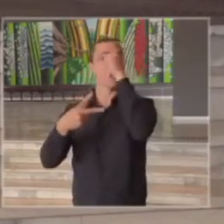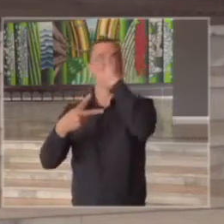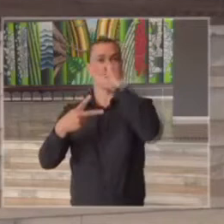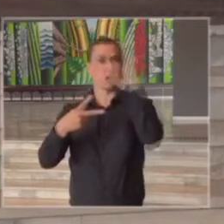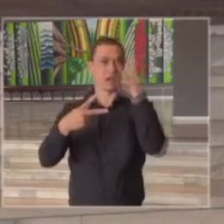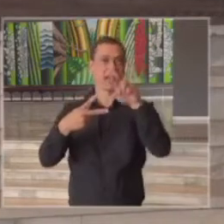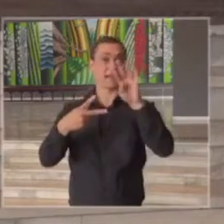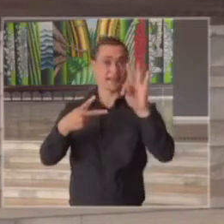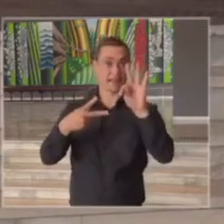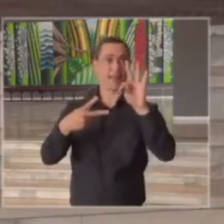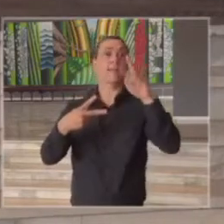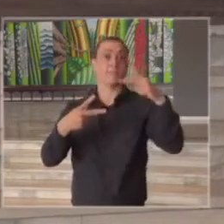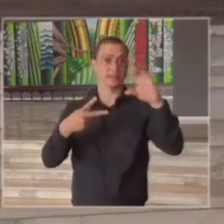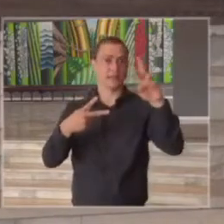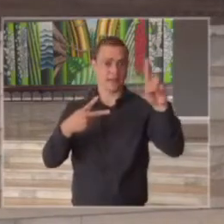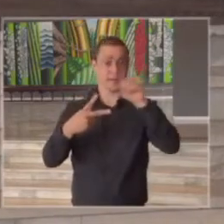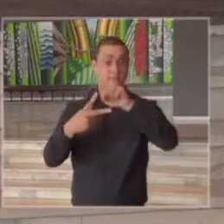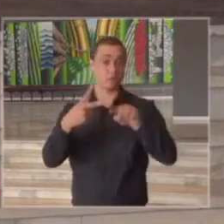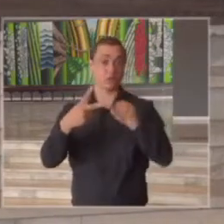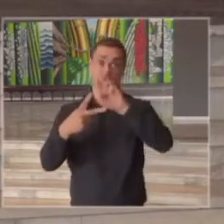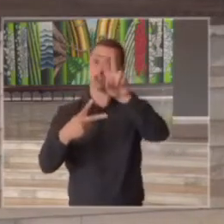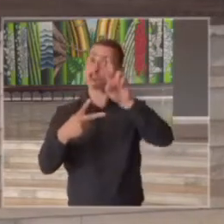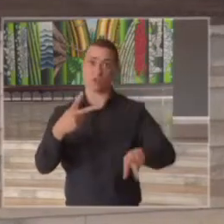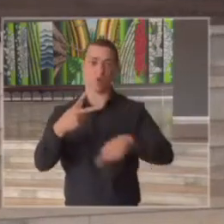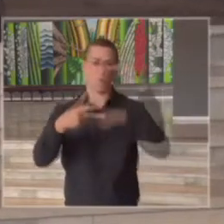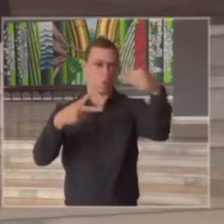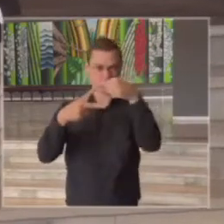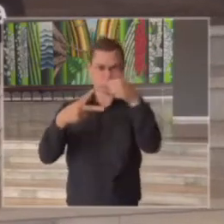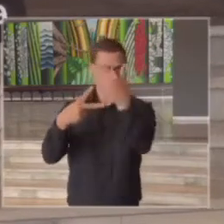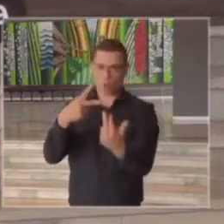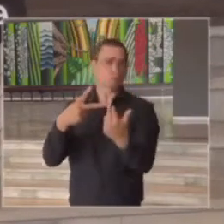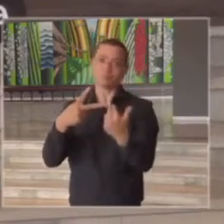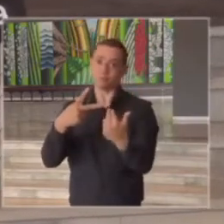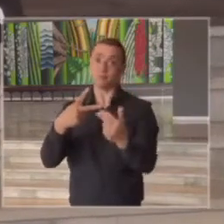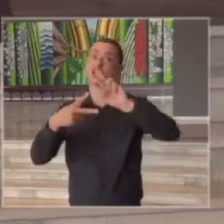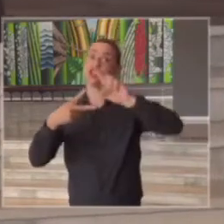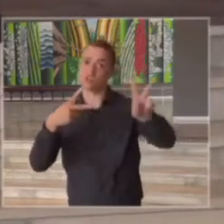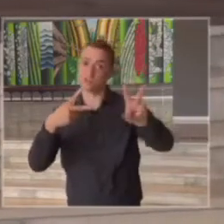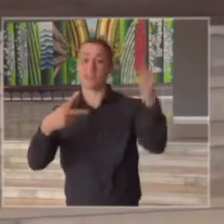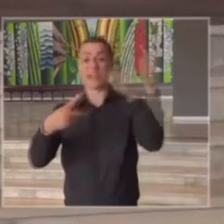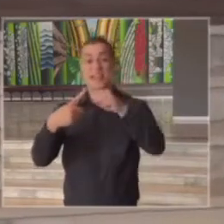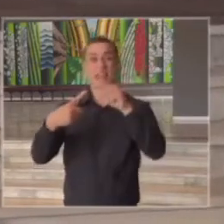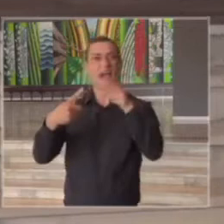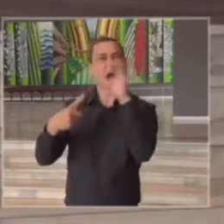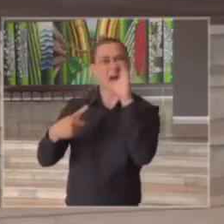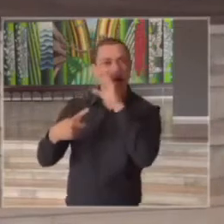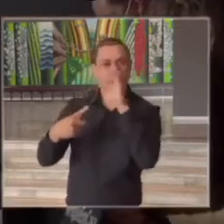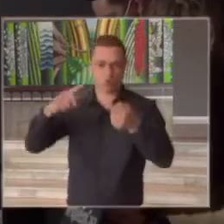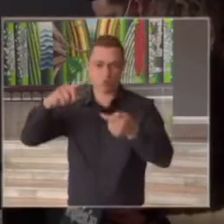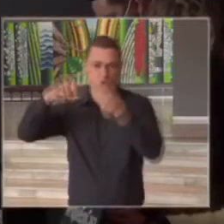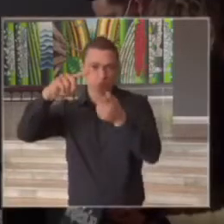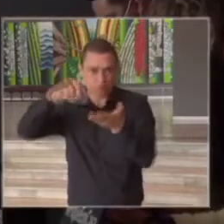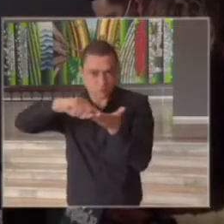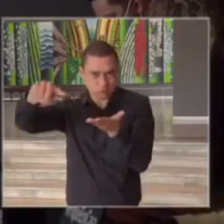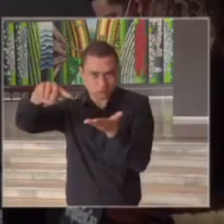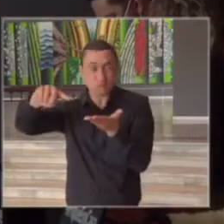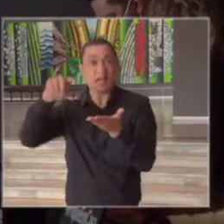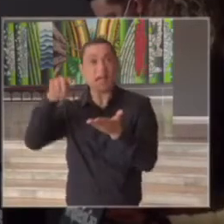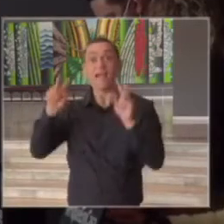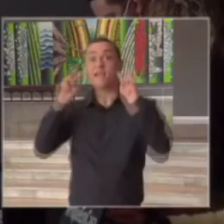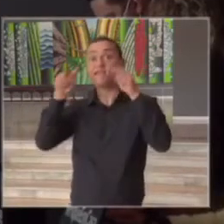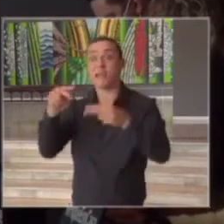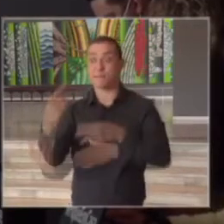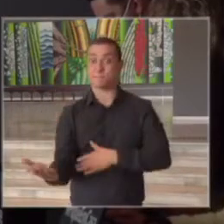-PCR que tem objetivos distintos o teste rápido o teste sorológico ele olha